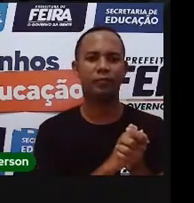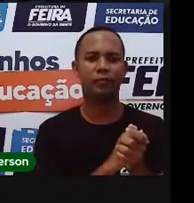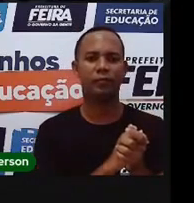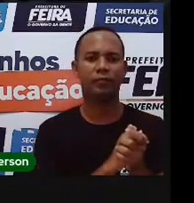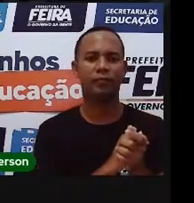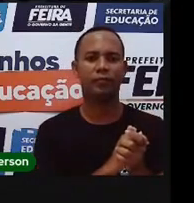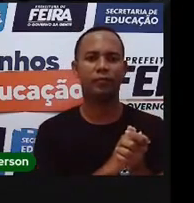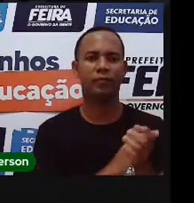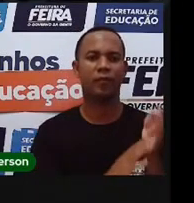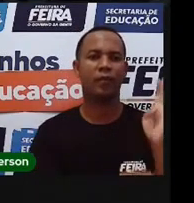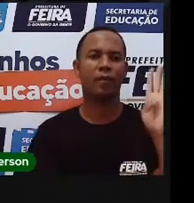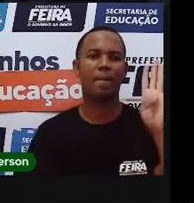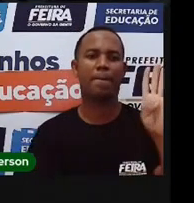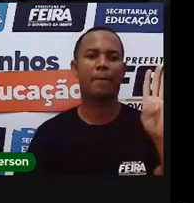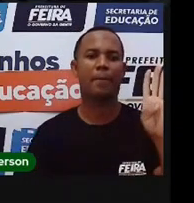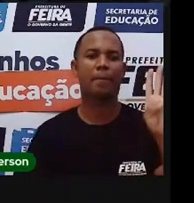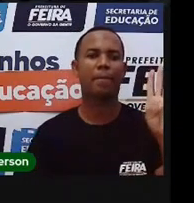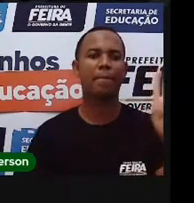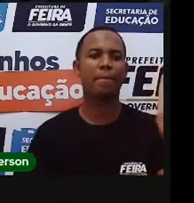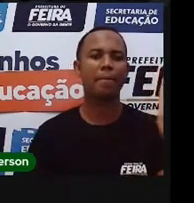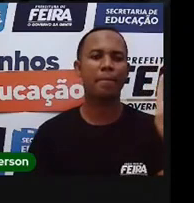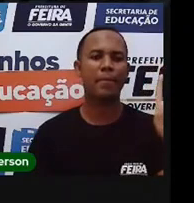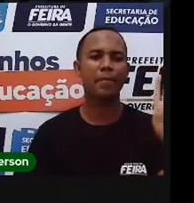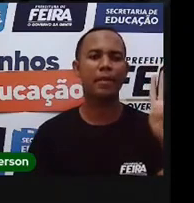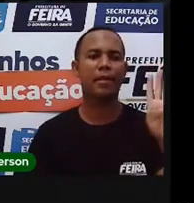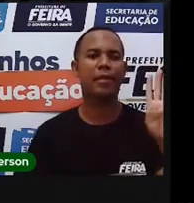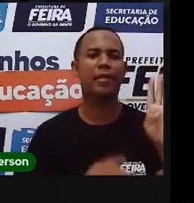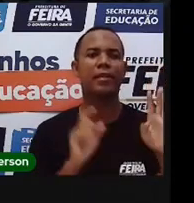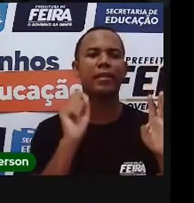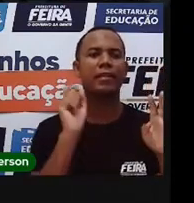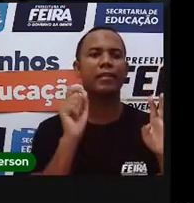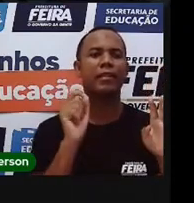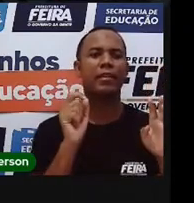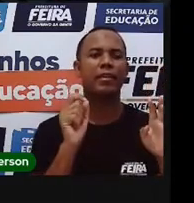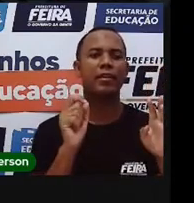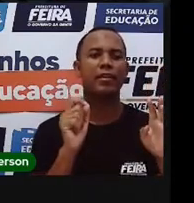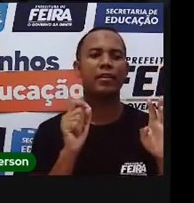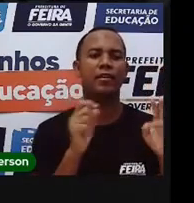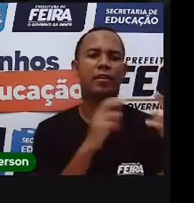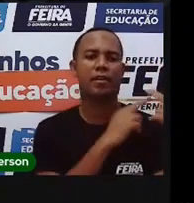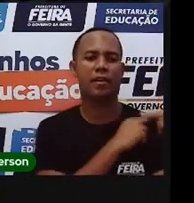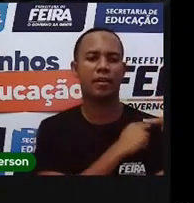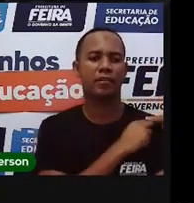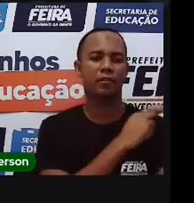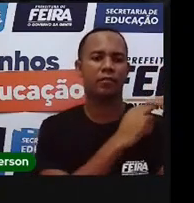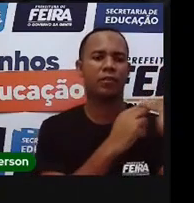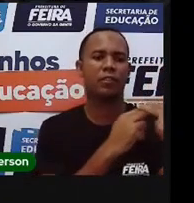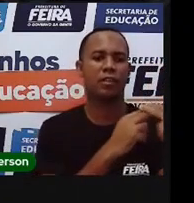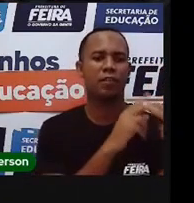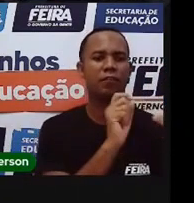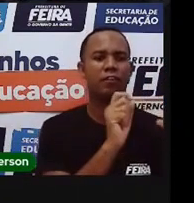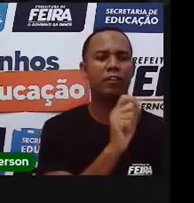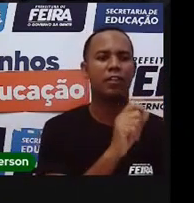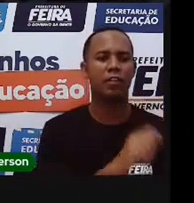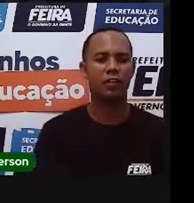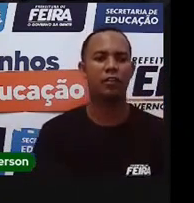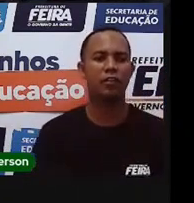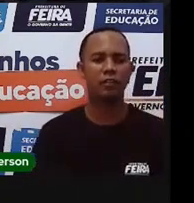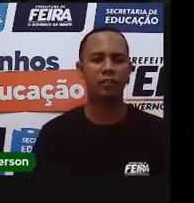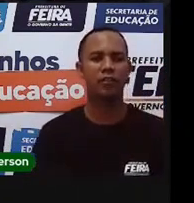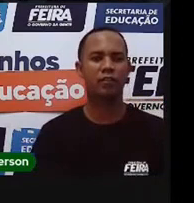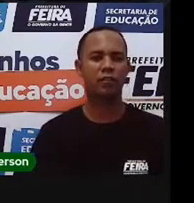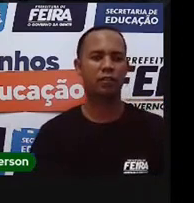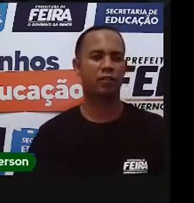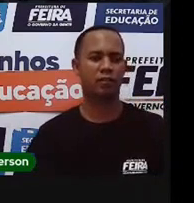Letra B. Quem são os responsáveis pela realização dos serviços, tá escrito errado